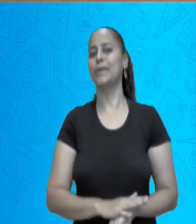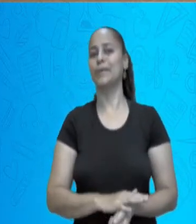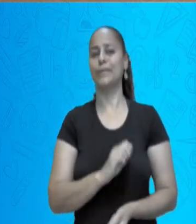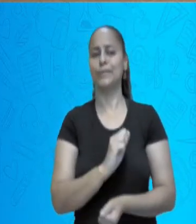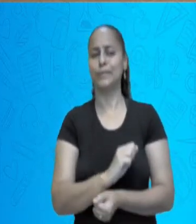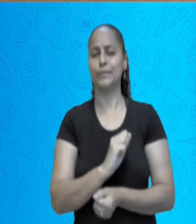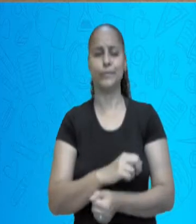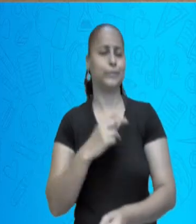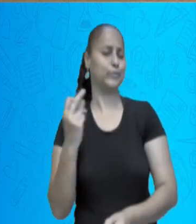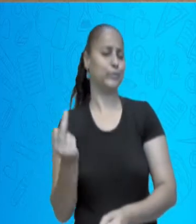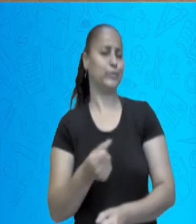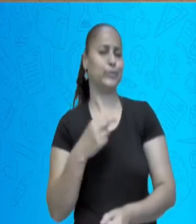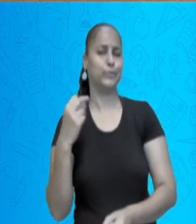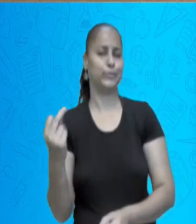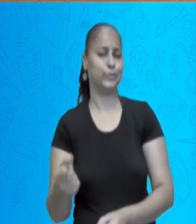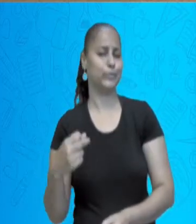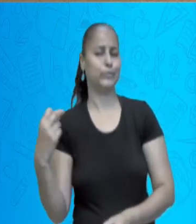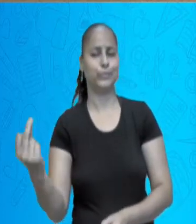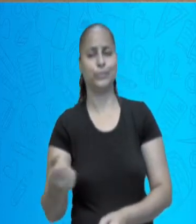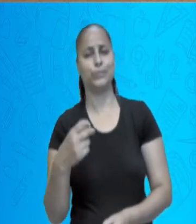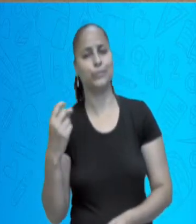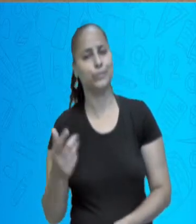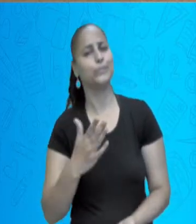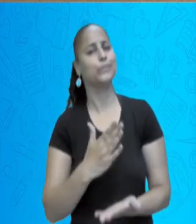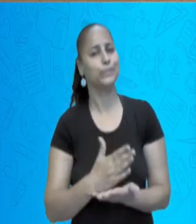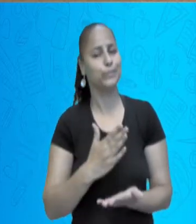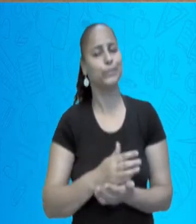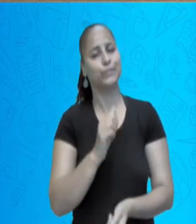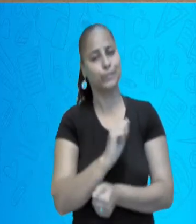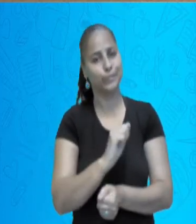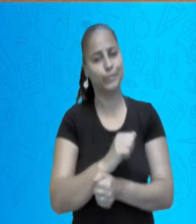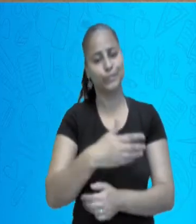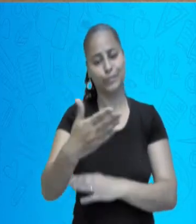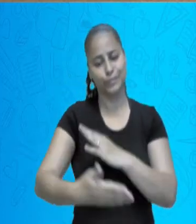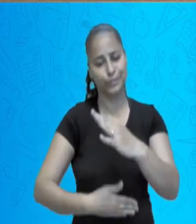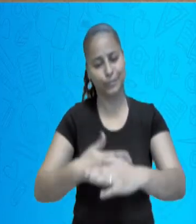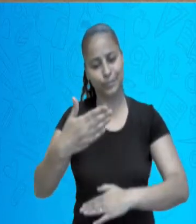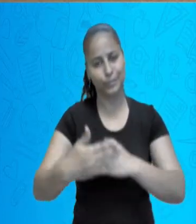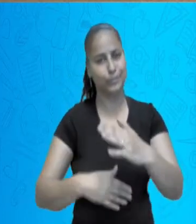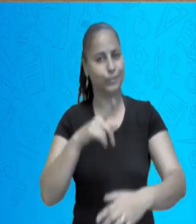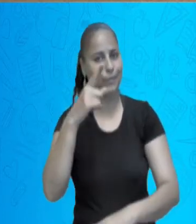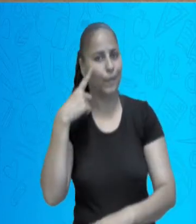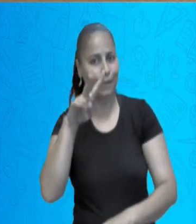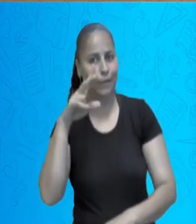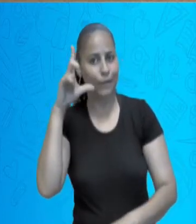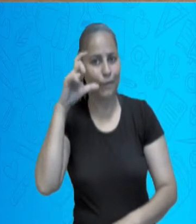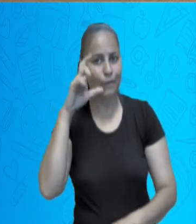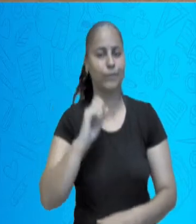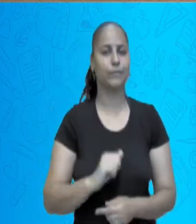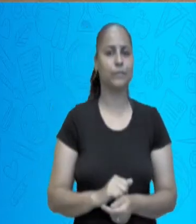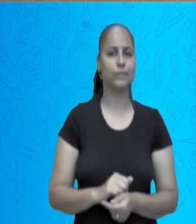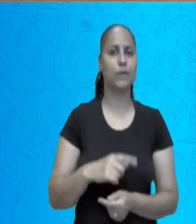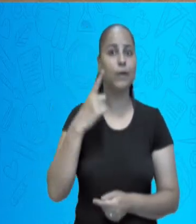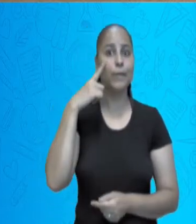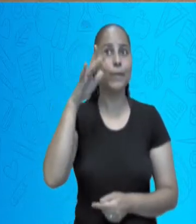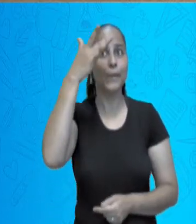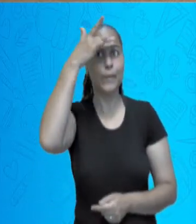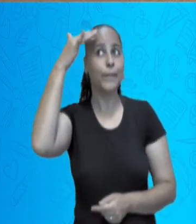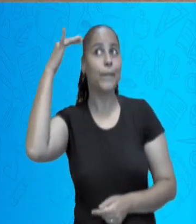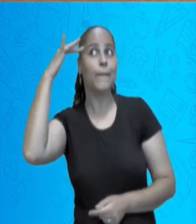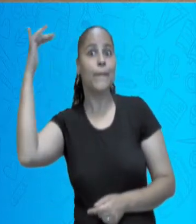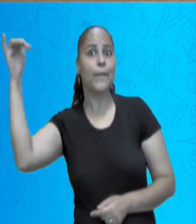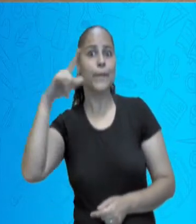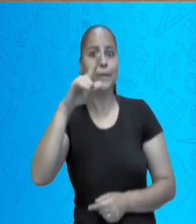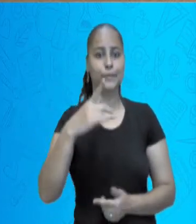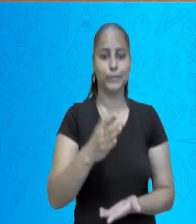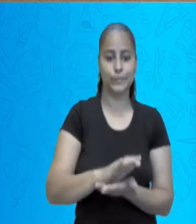geralmente demorava muito tempo para poder revelar essas fotografias, para poder fazer um álbum. Imagina um casamento, da sua mãe e do